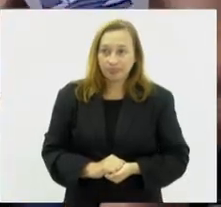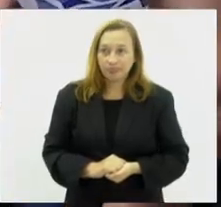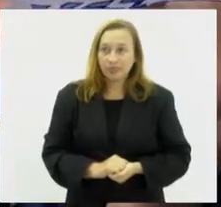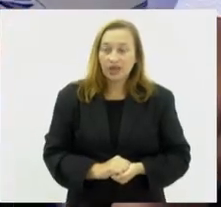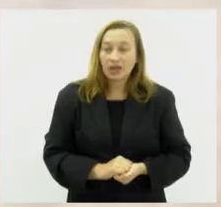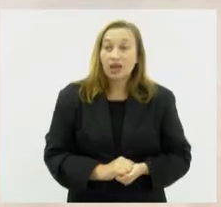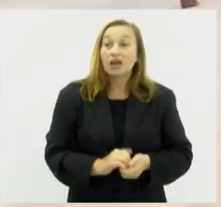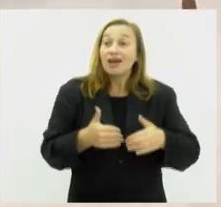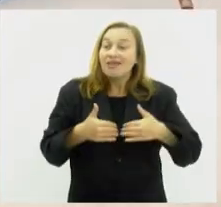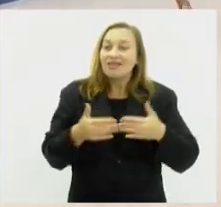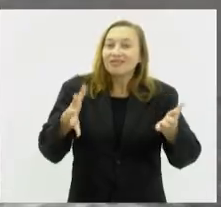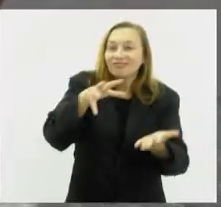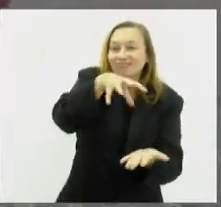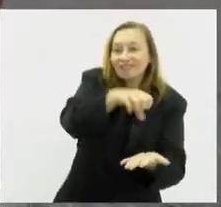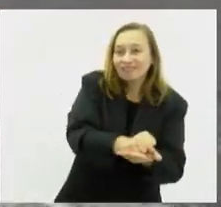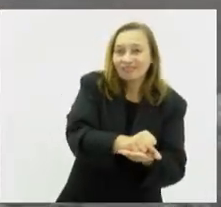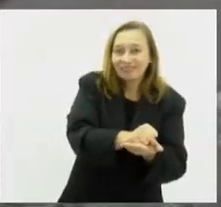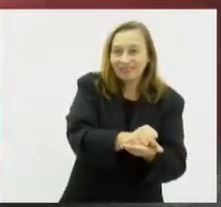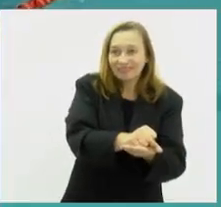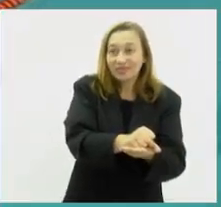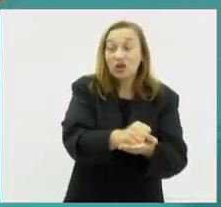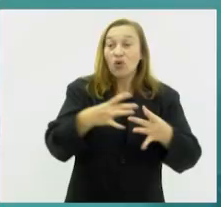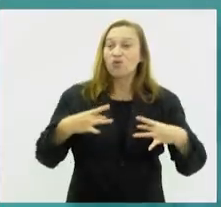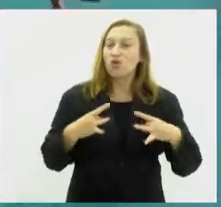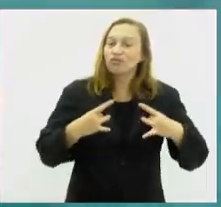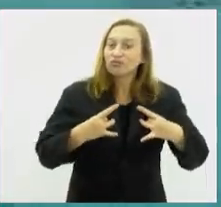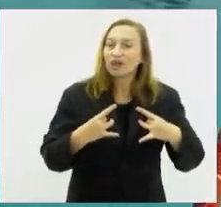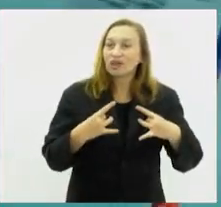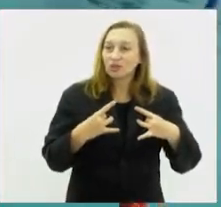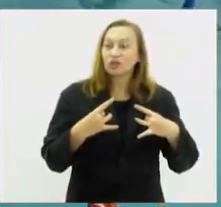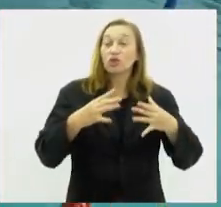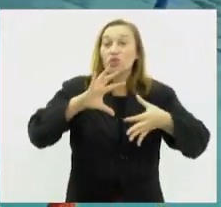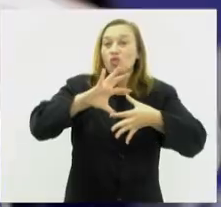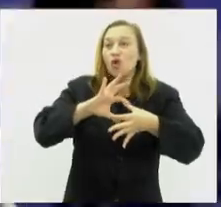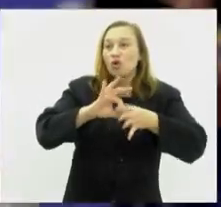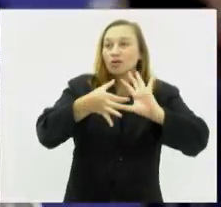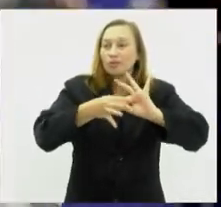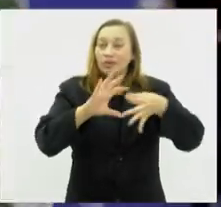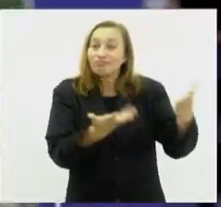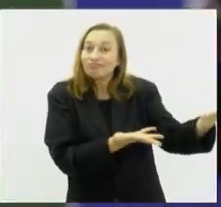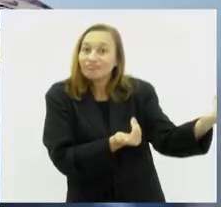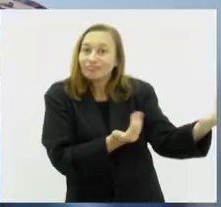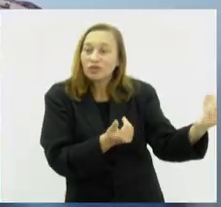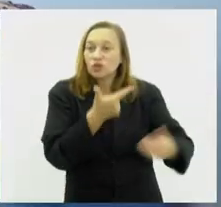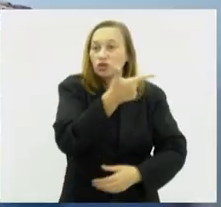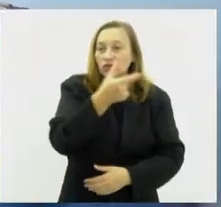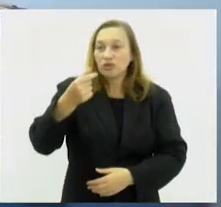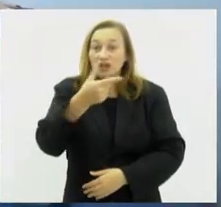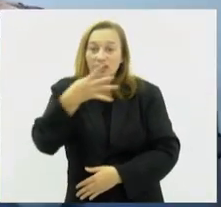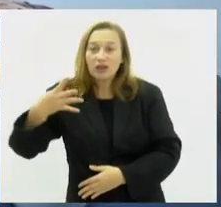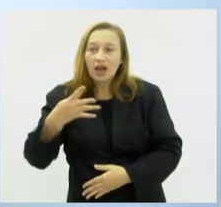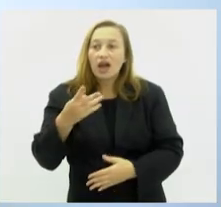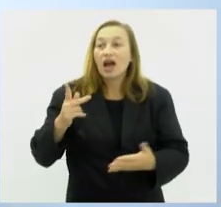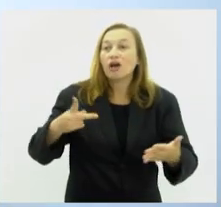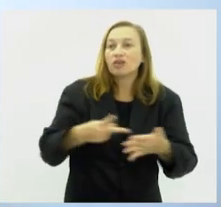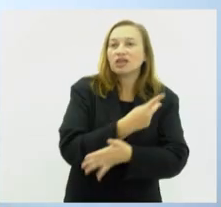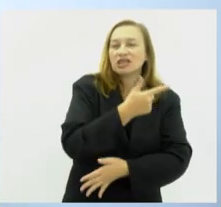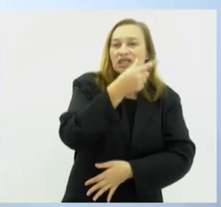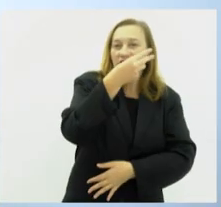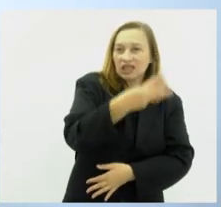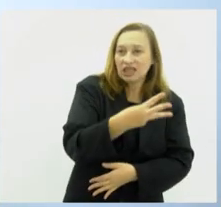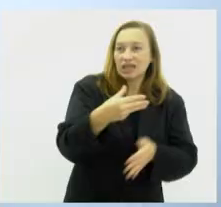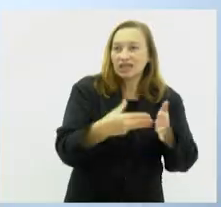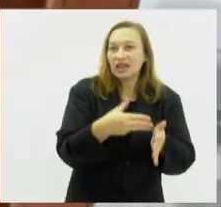Estão abertas inscrições para o Programa de Voluntários dos Jogos da Juventude 2024, que acontecerão de 13 a 28 de